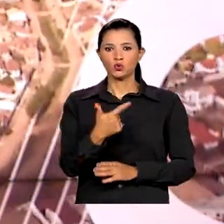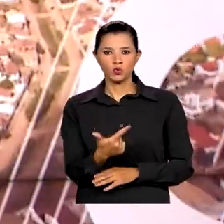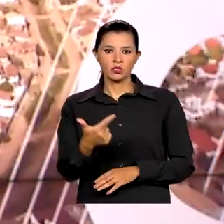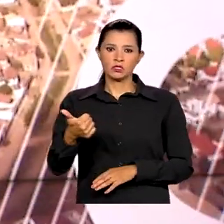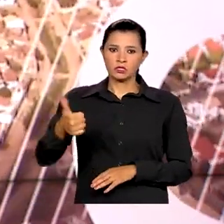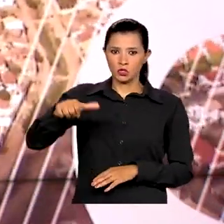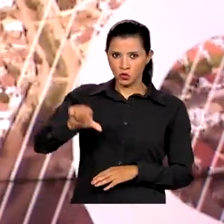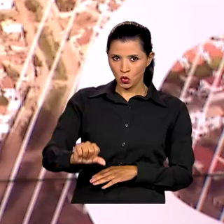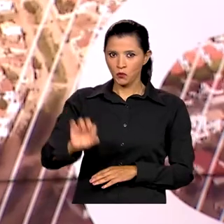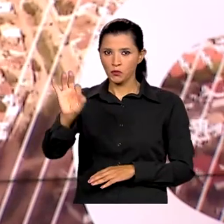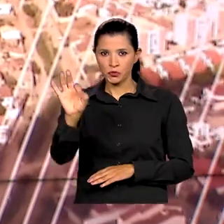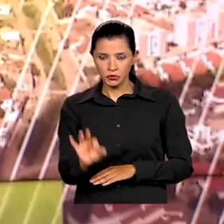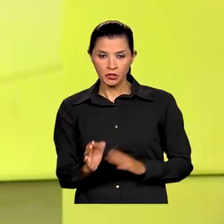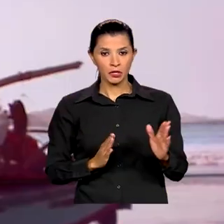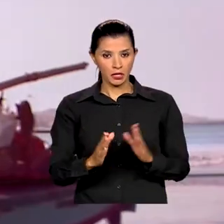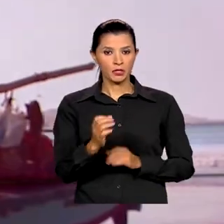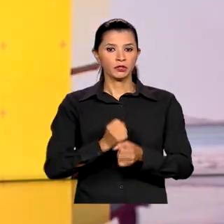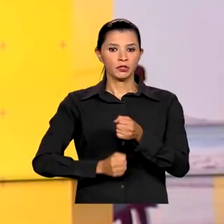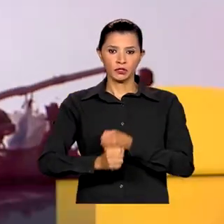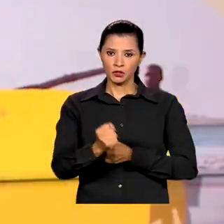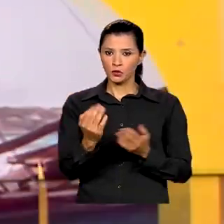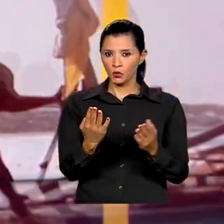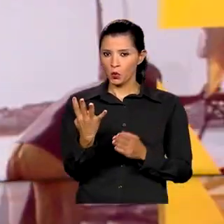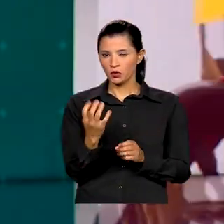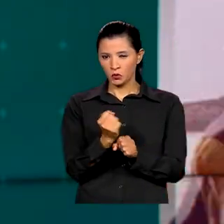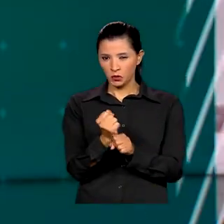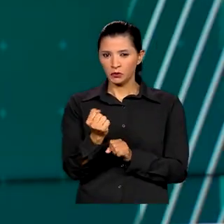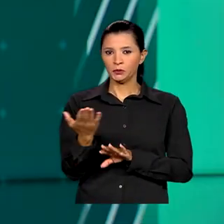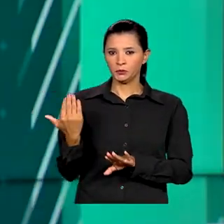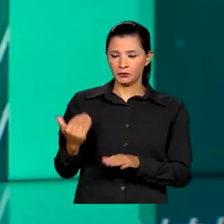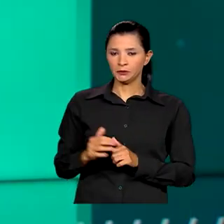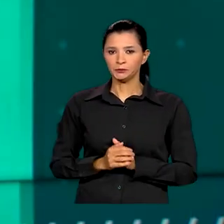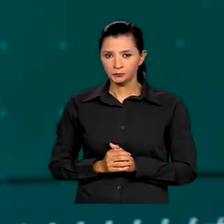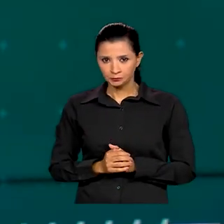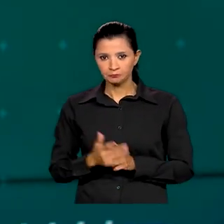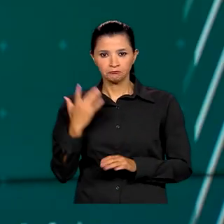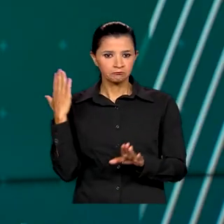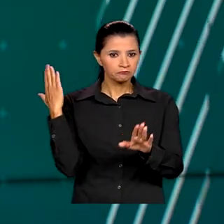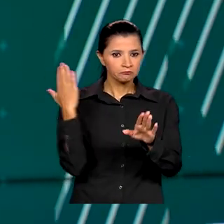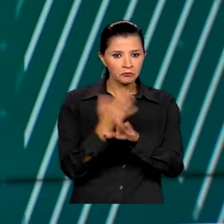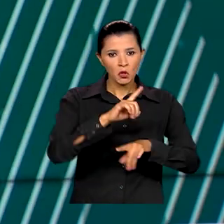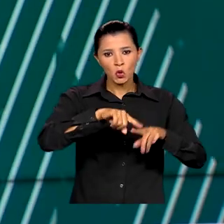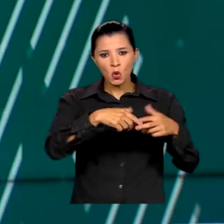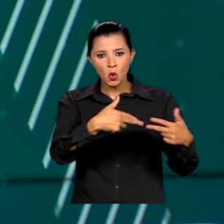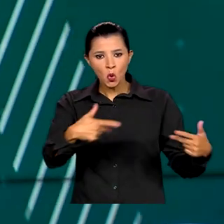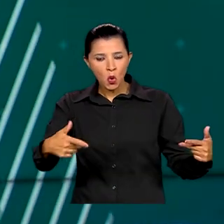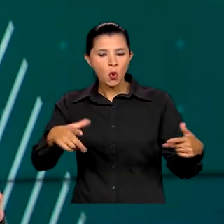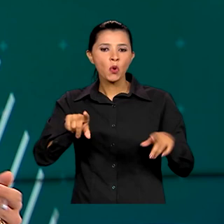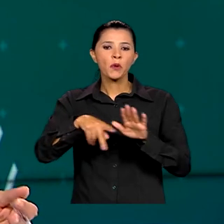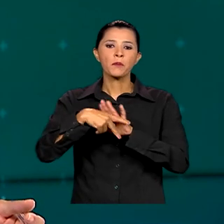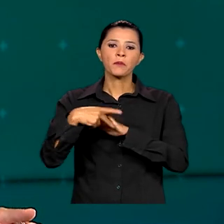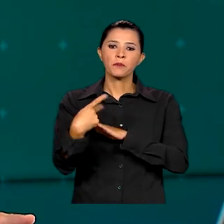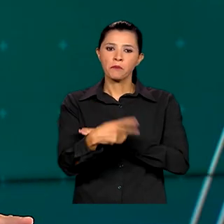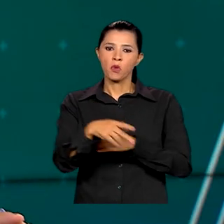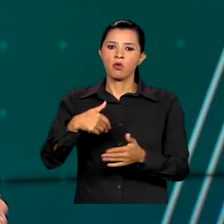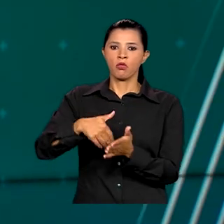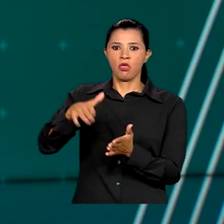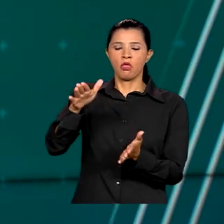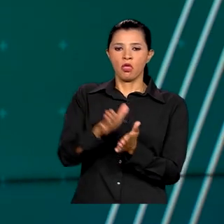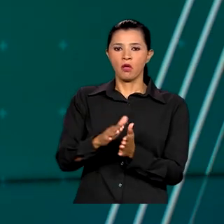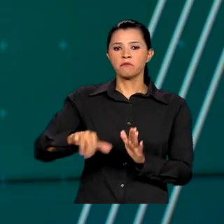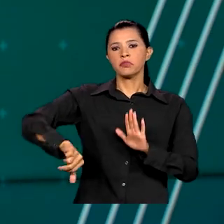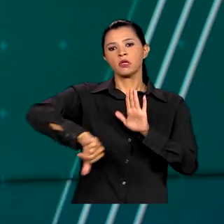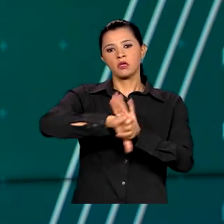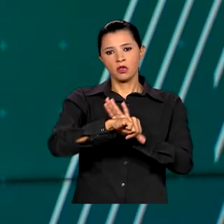relação à média para o mesmo período nos quatro anos anteriores. As apreensões de bens e produtos relacionados às infrações ambientais